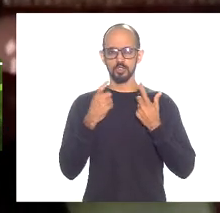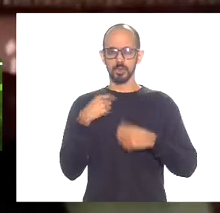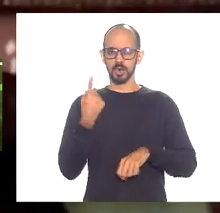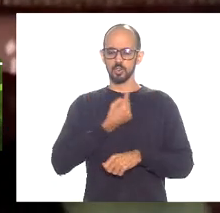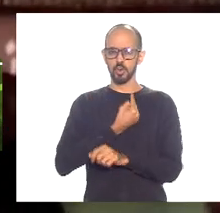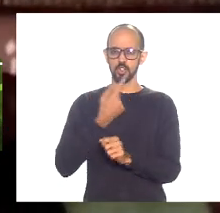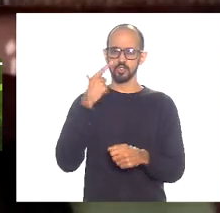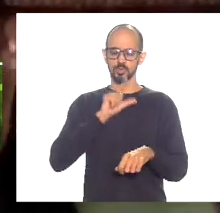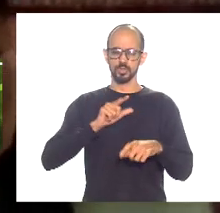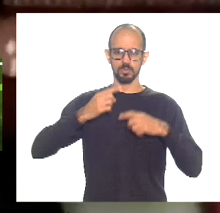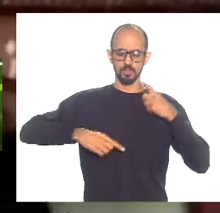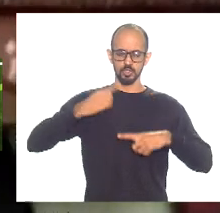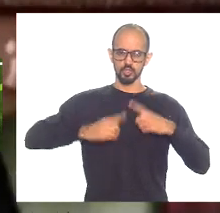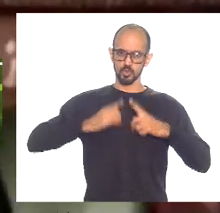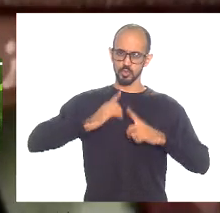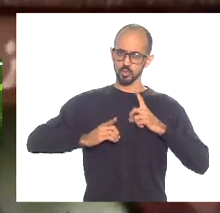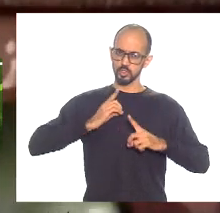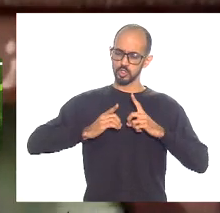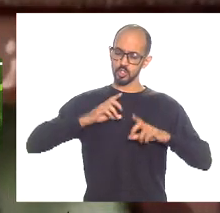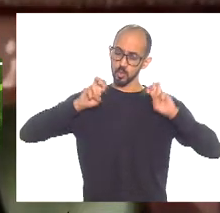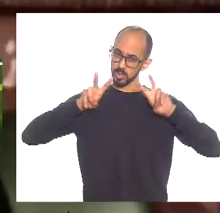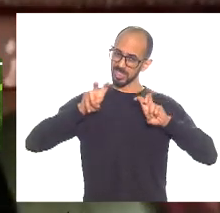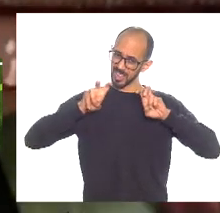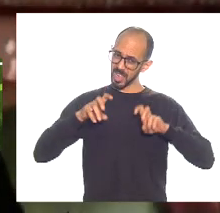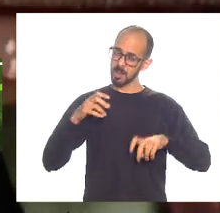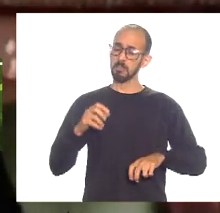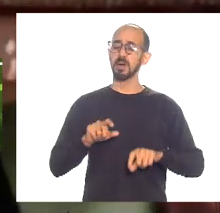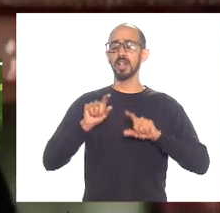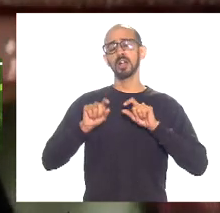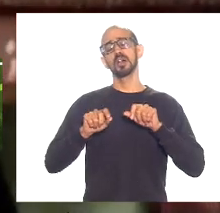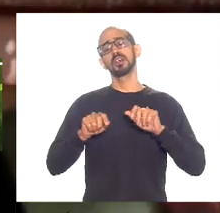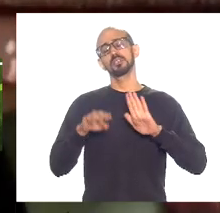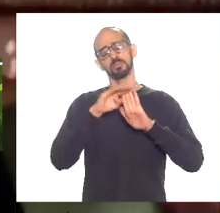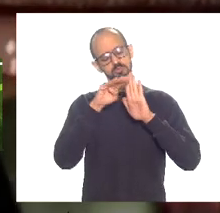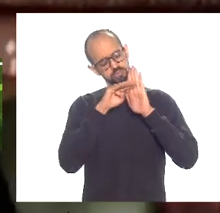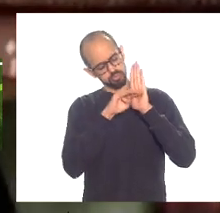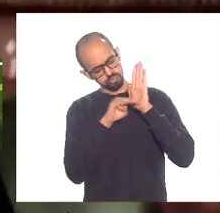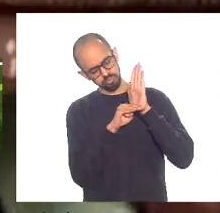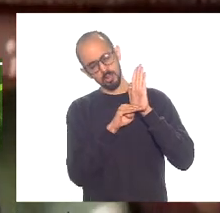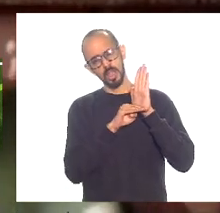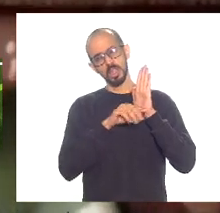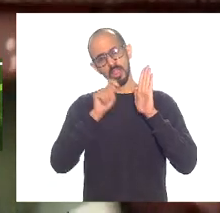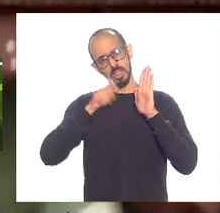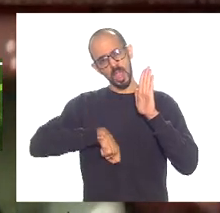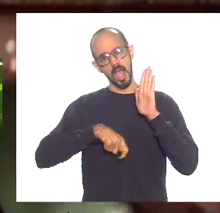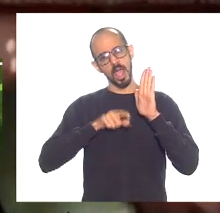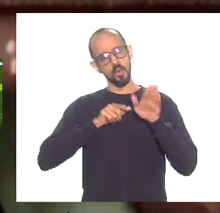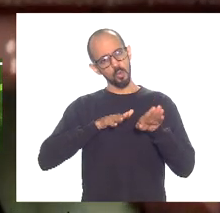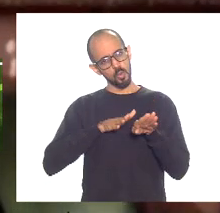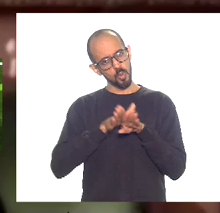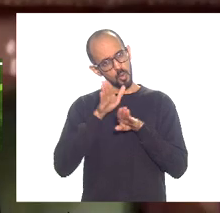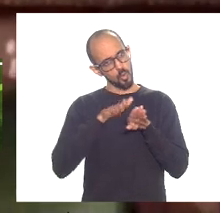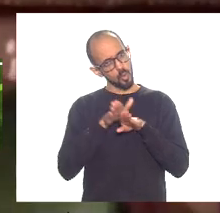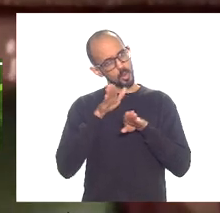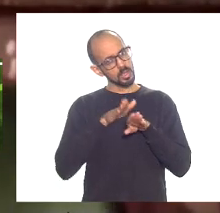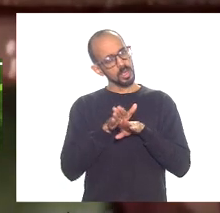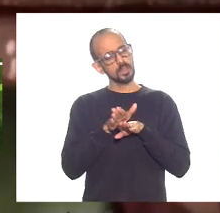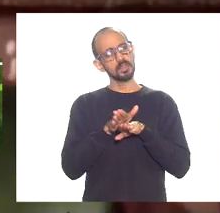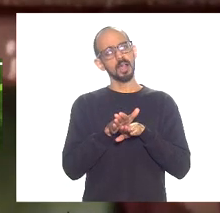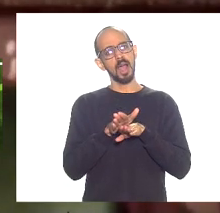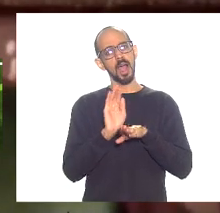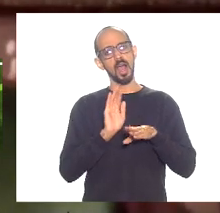a gente possa discutir um tema e uma pauta que vai né orientar e nortear